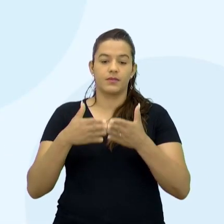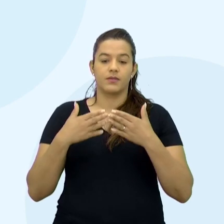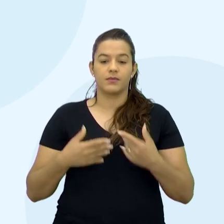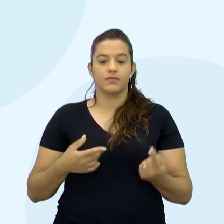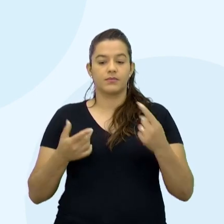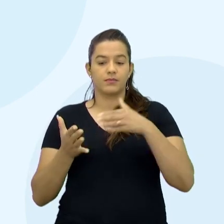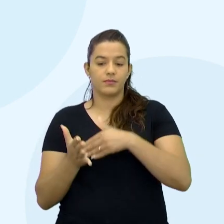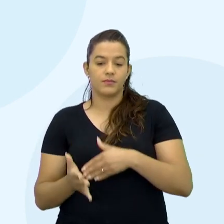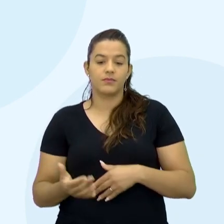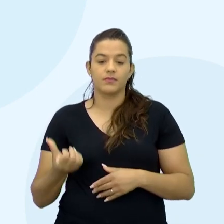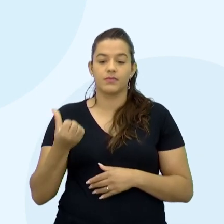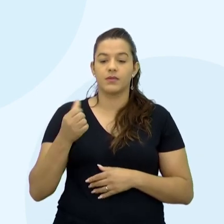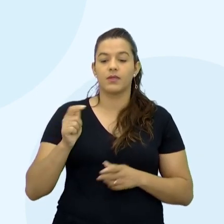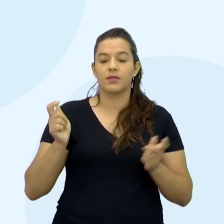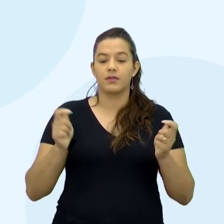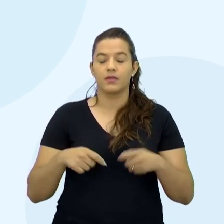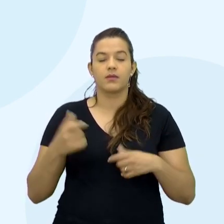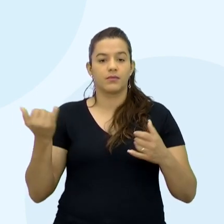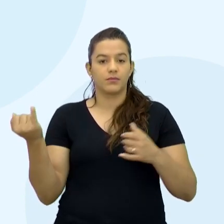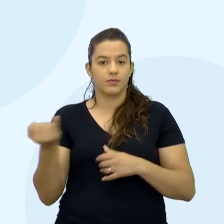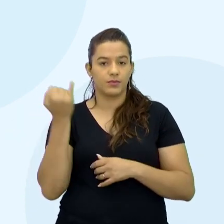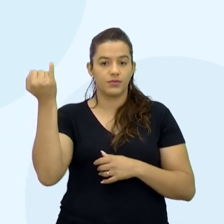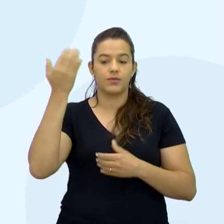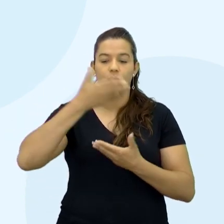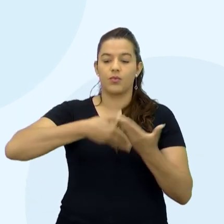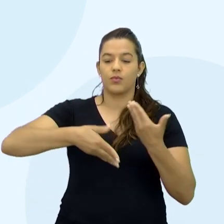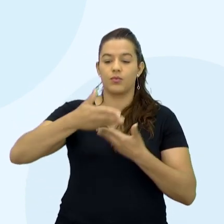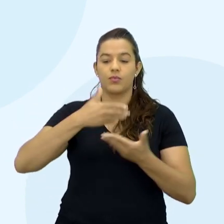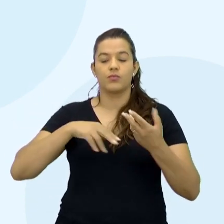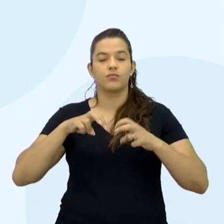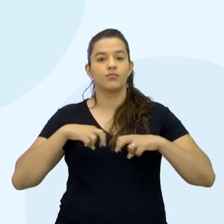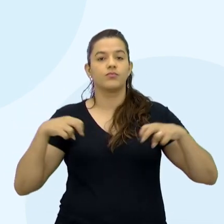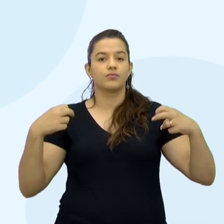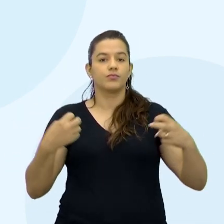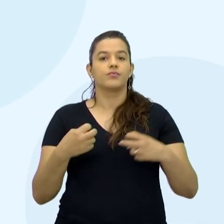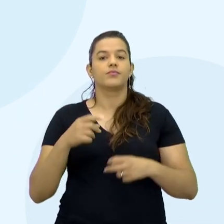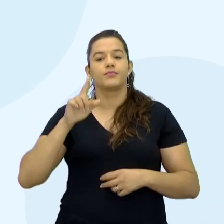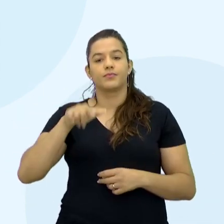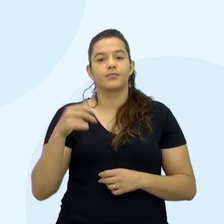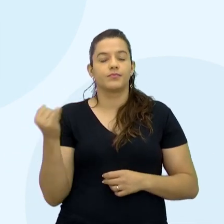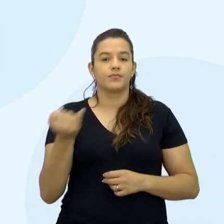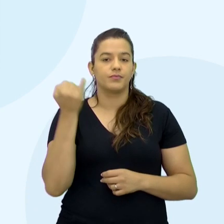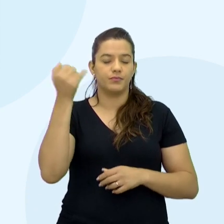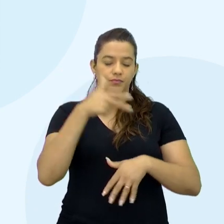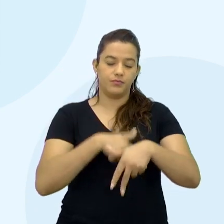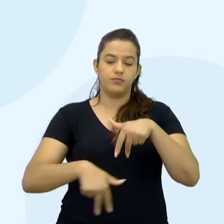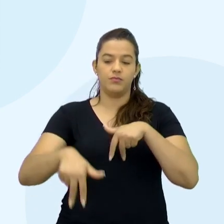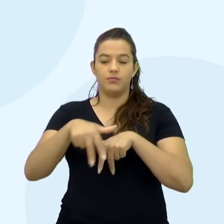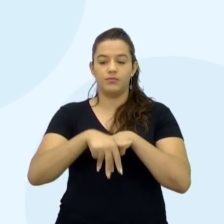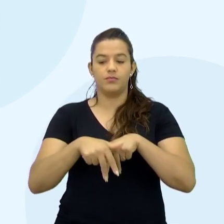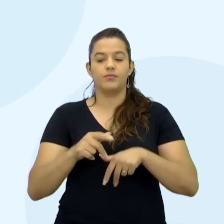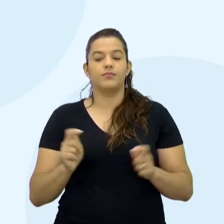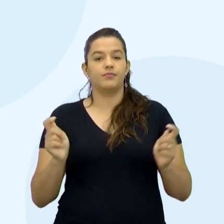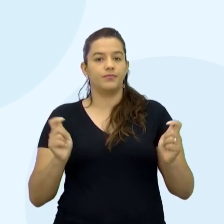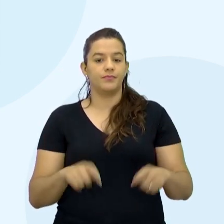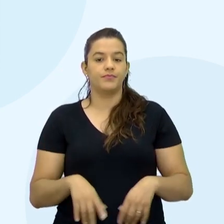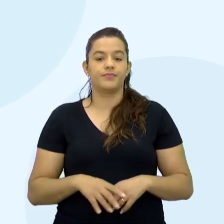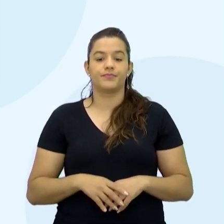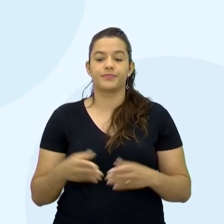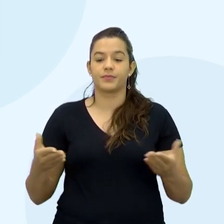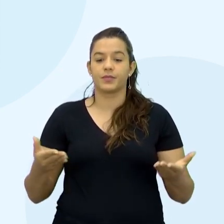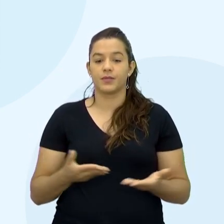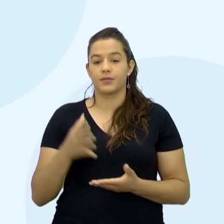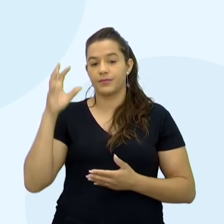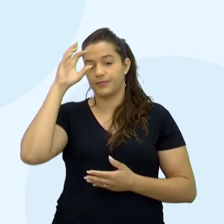Refletir sobre essa importância E fazer a confraternização Porque você tem um papel Protagonista nessa atividade Então hoje o que nós